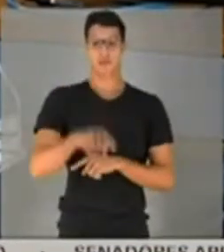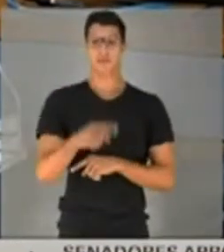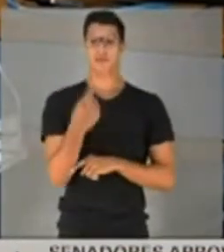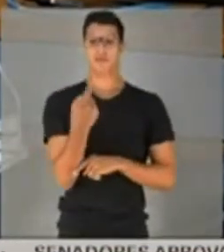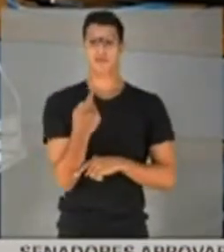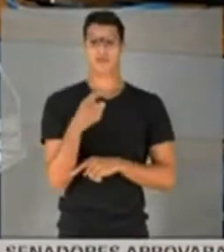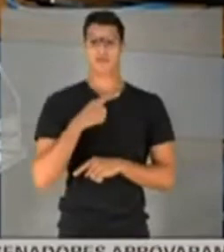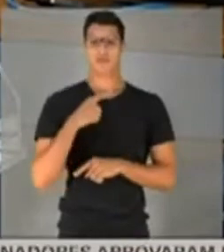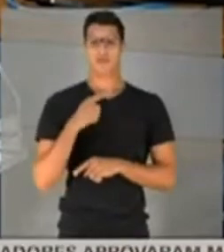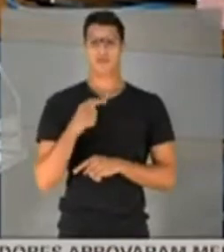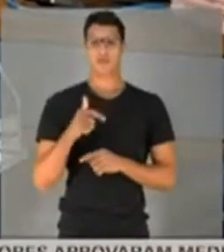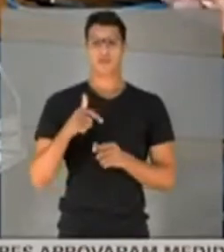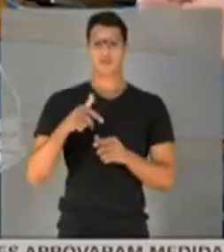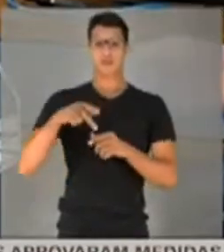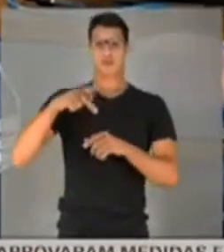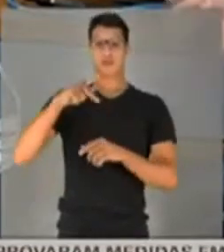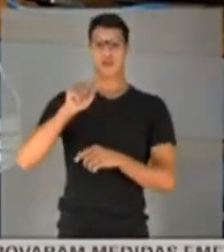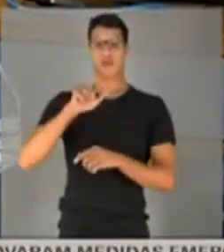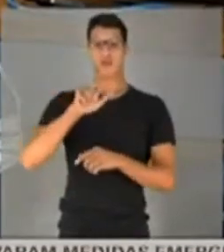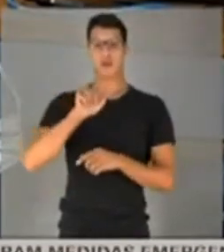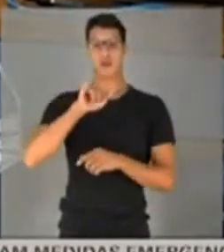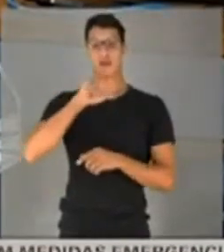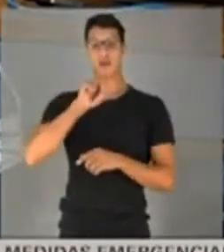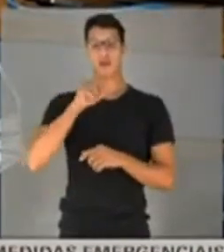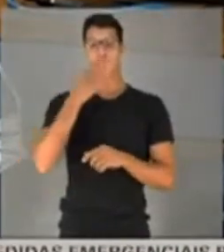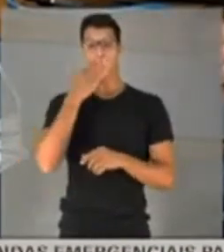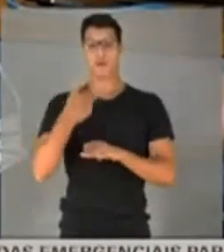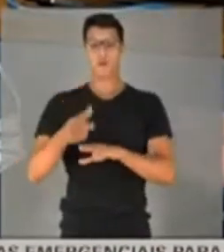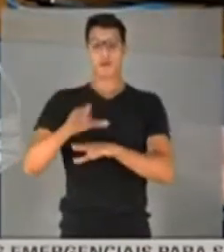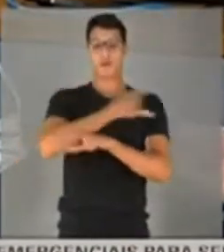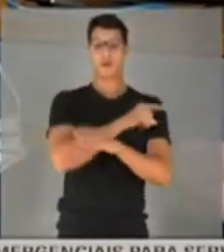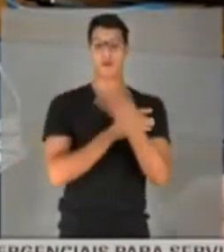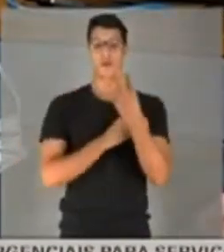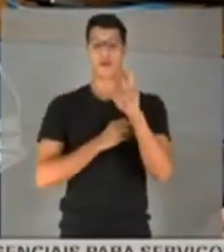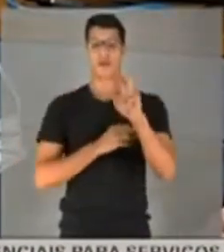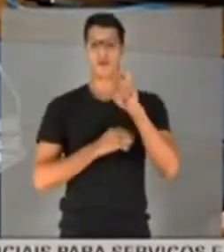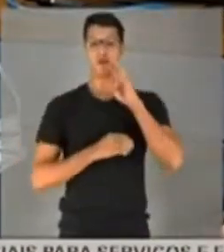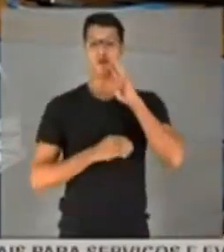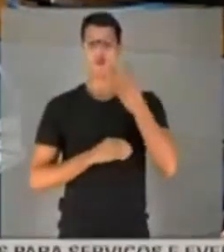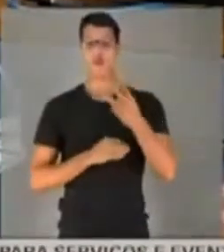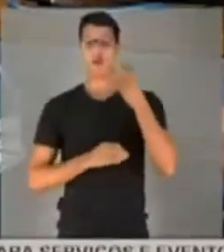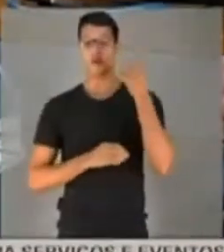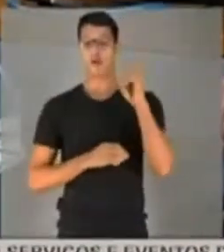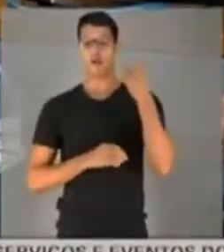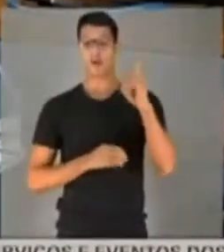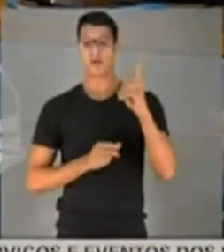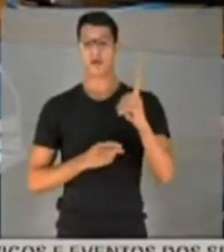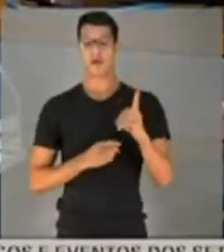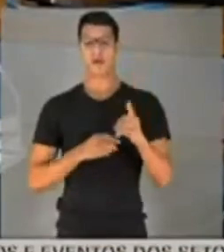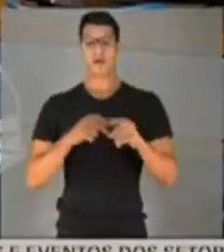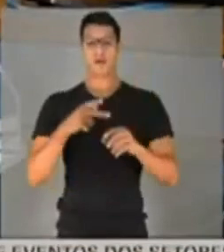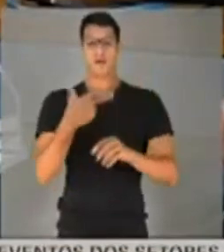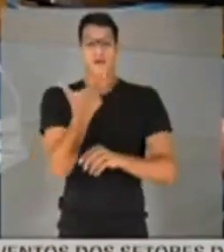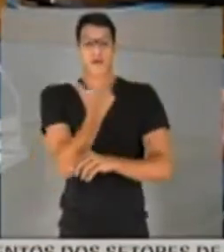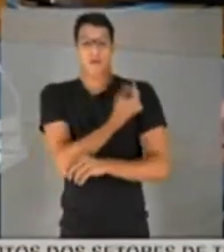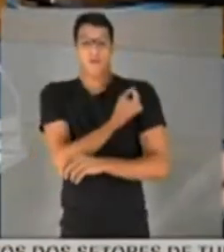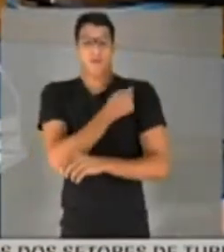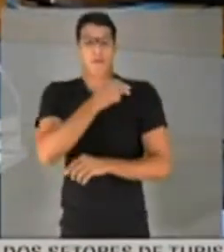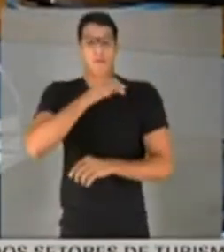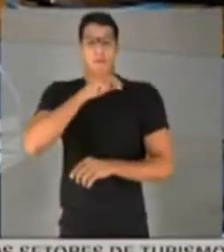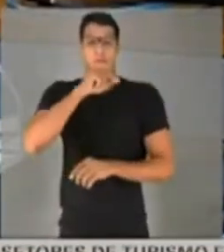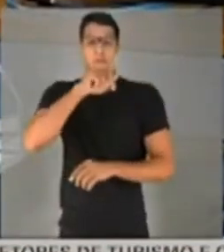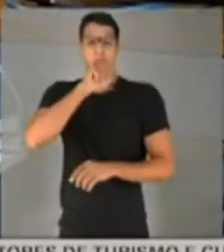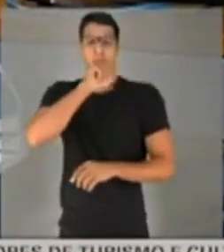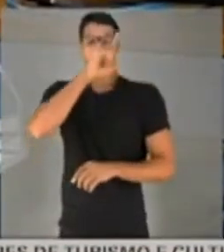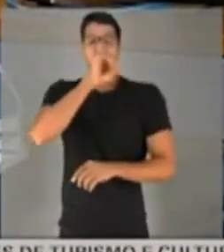uma que tem sede no paraíso fiscal que pediu adiantamento de 45 milhões de dólares. E que faz vacina pra gado. E que faz vacina